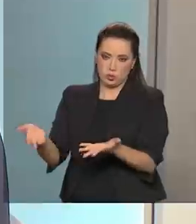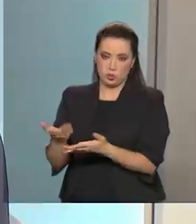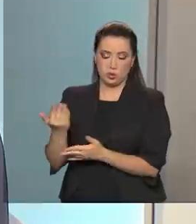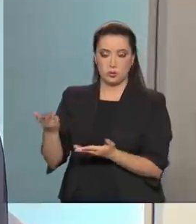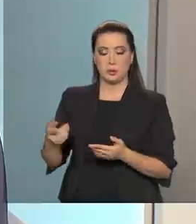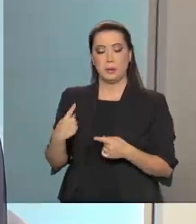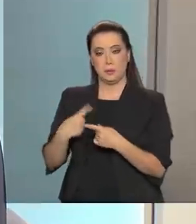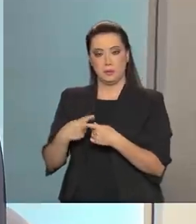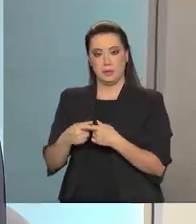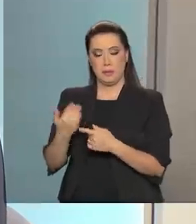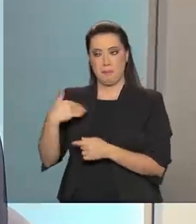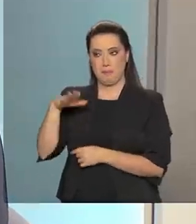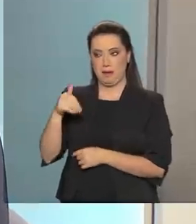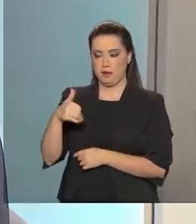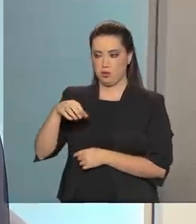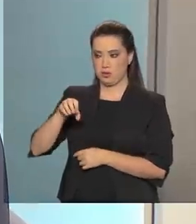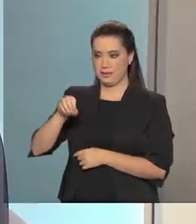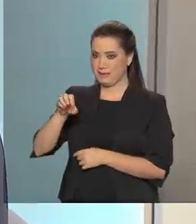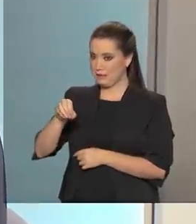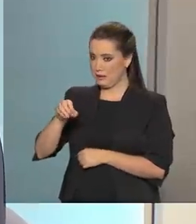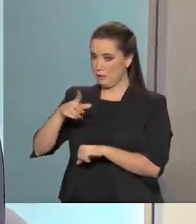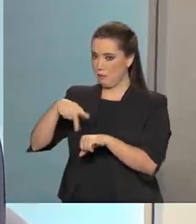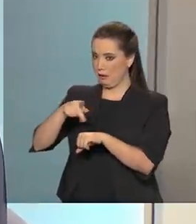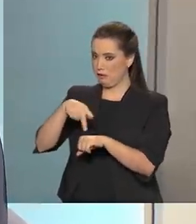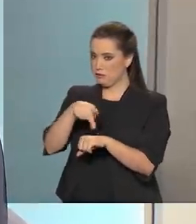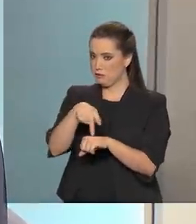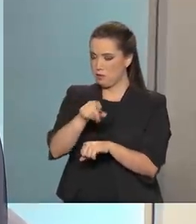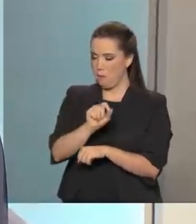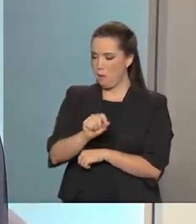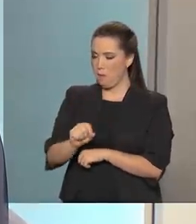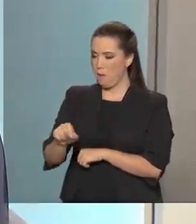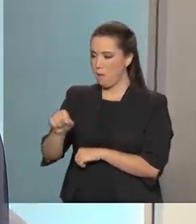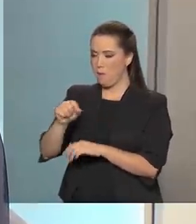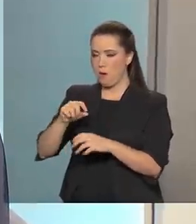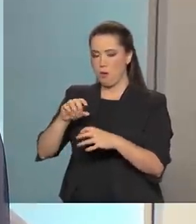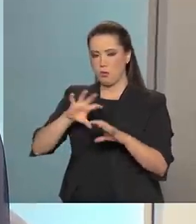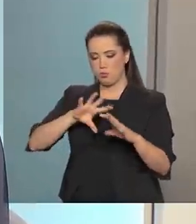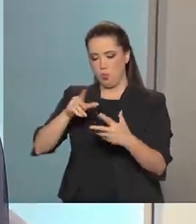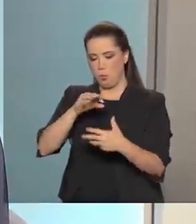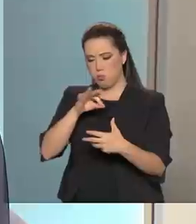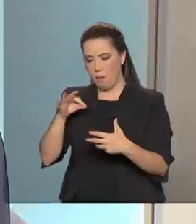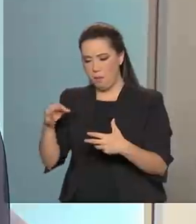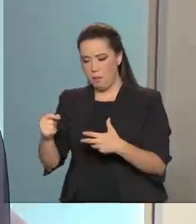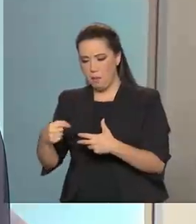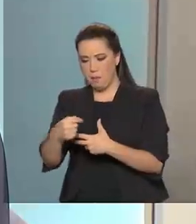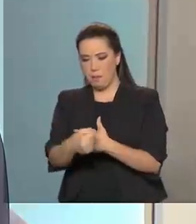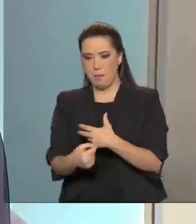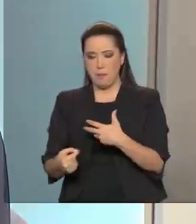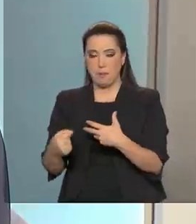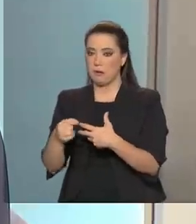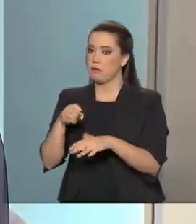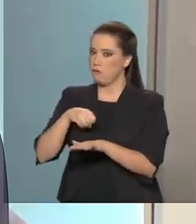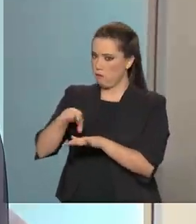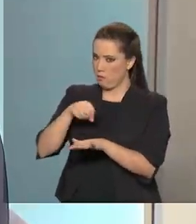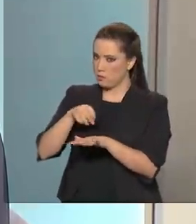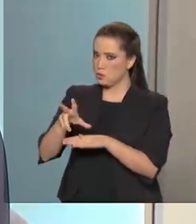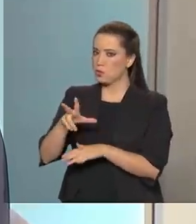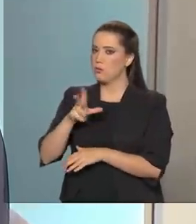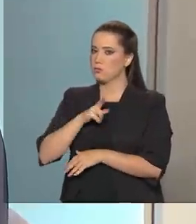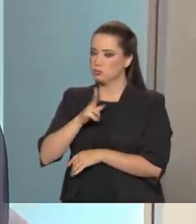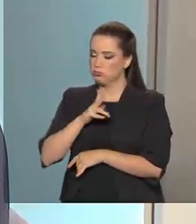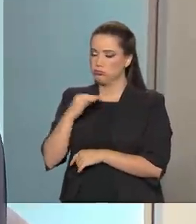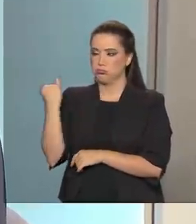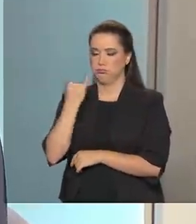mais de 100 países tratam de uma forma bem responsável a proteção de